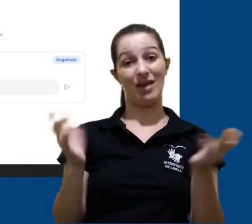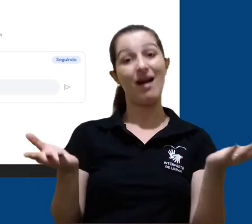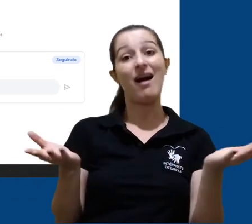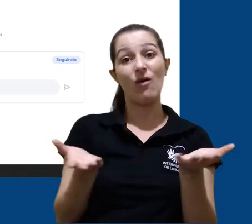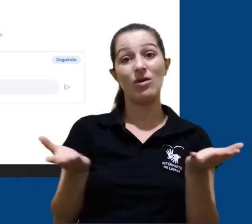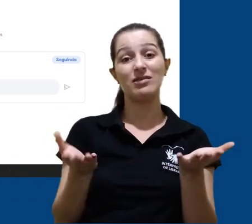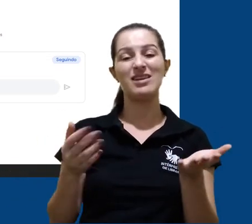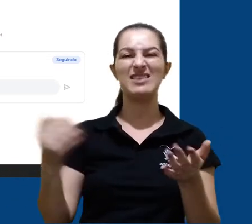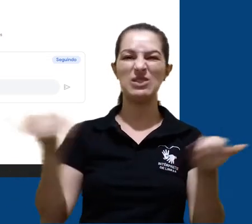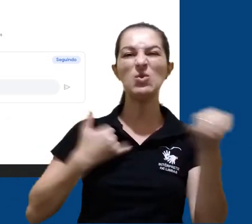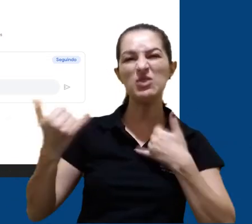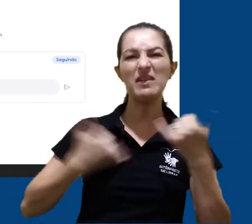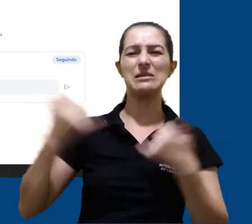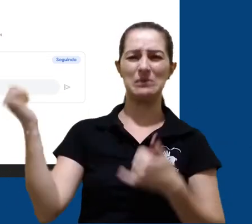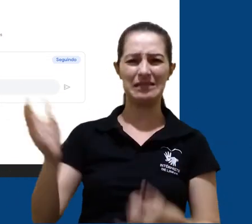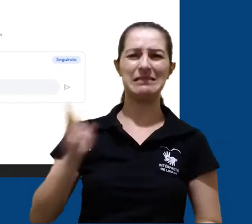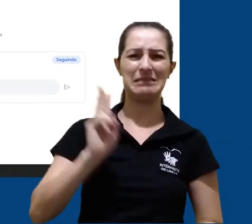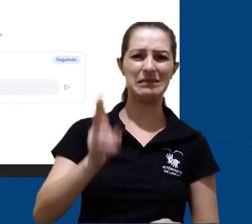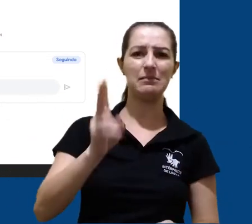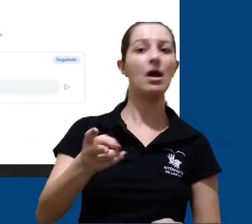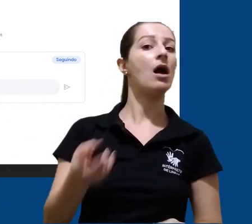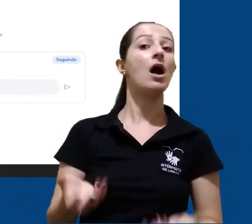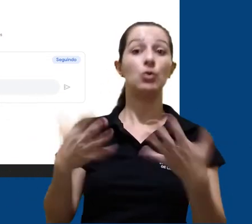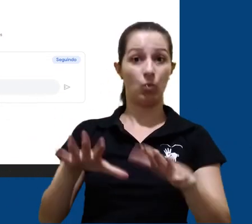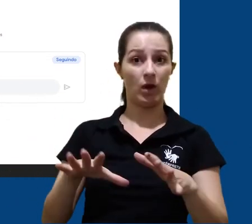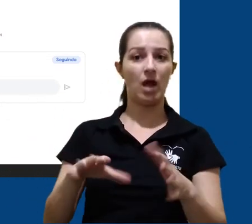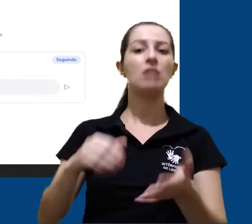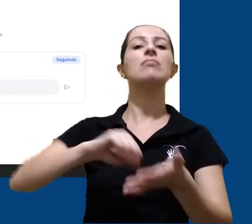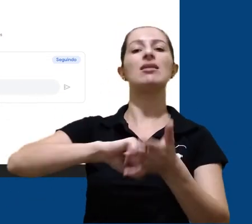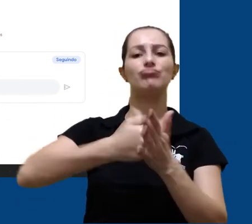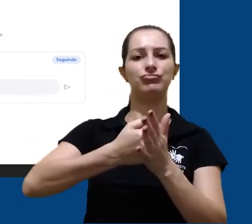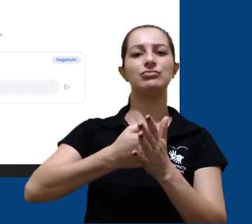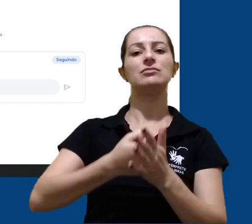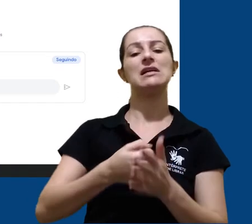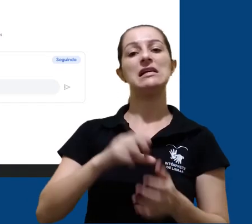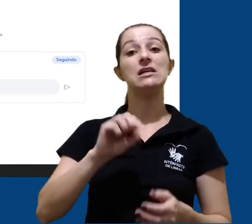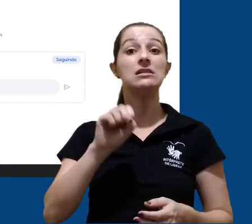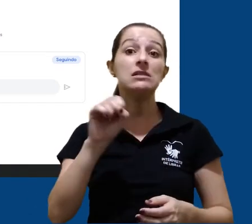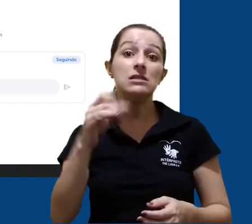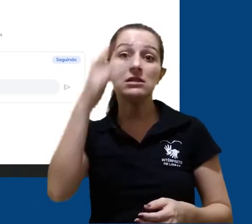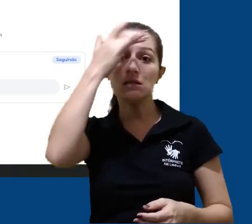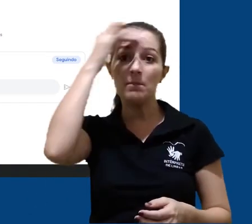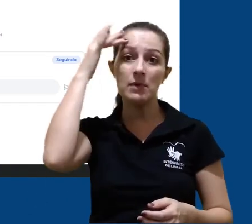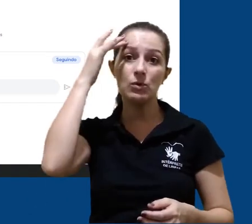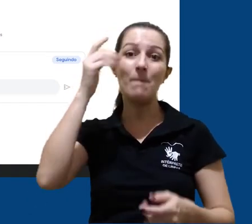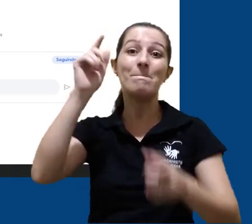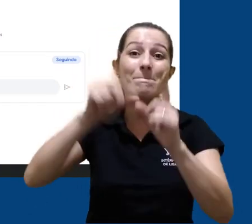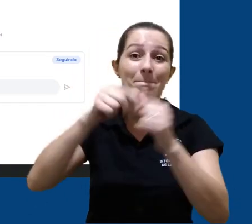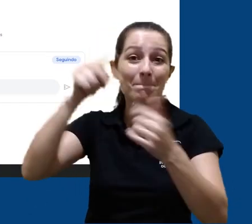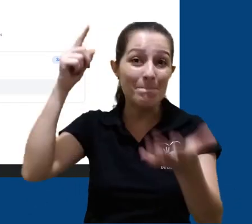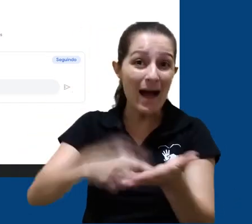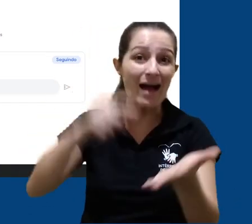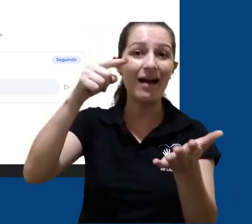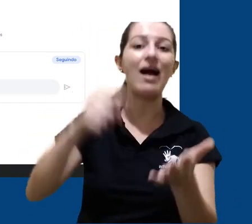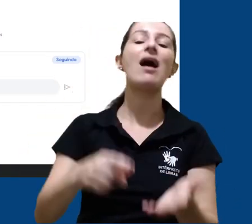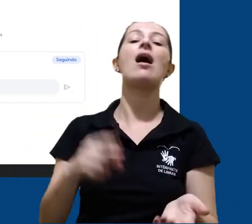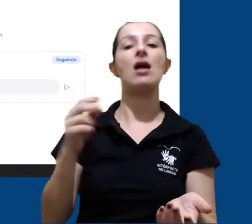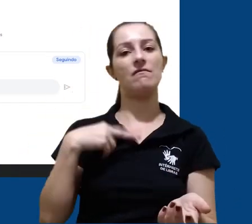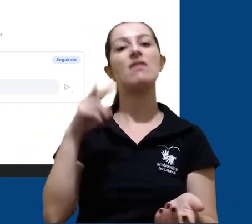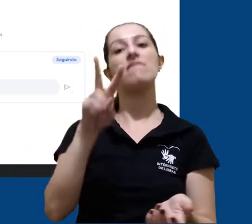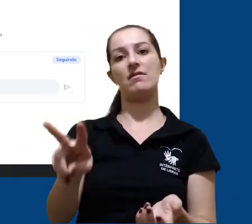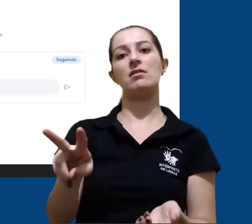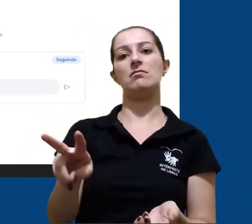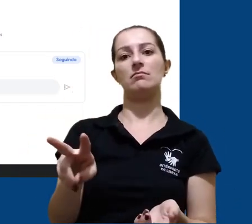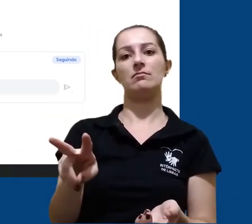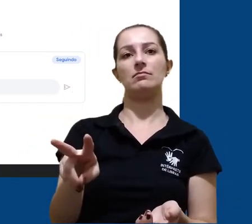atualizações e notificações dessa conversa, caso ela continue, a menos que alguém faça uma marcação. No caso de um